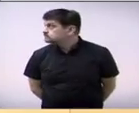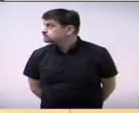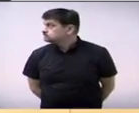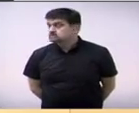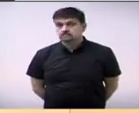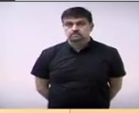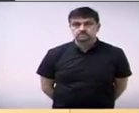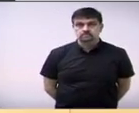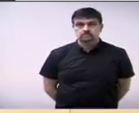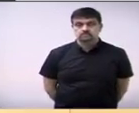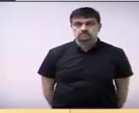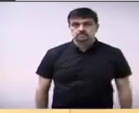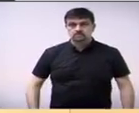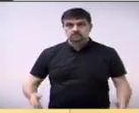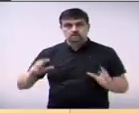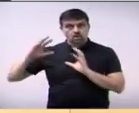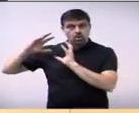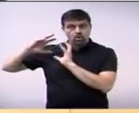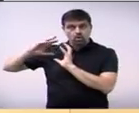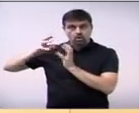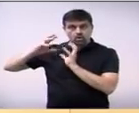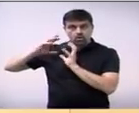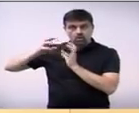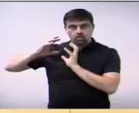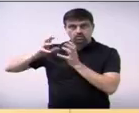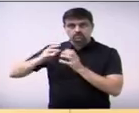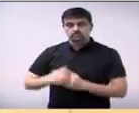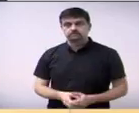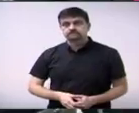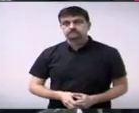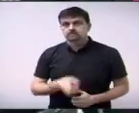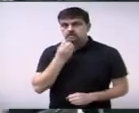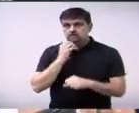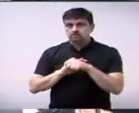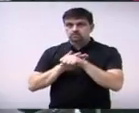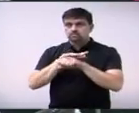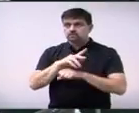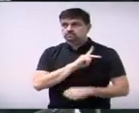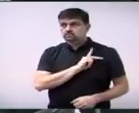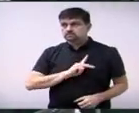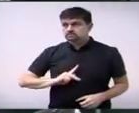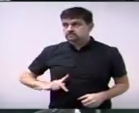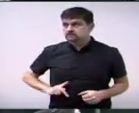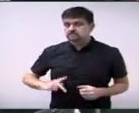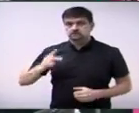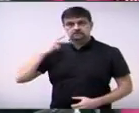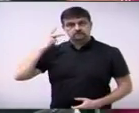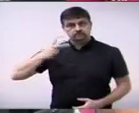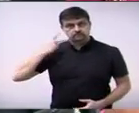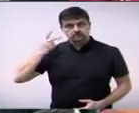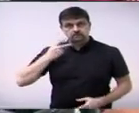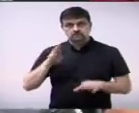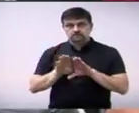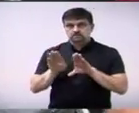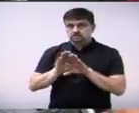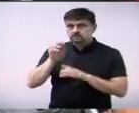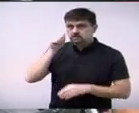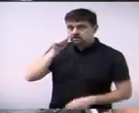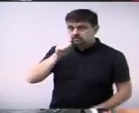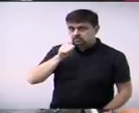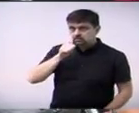Com a palavra, vereador, Zé Coco. Boa noite, senhor presidente, nobres vereadores, vereadora,